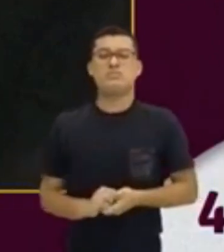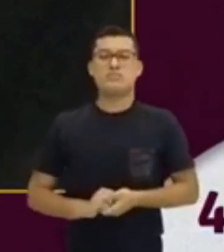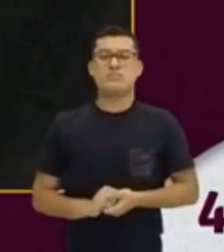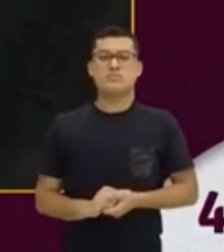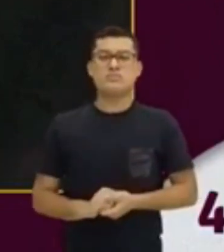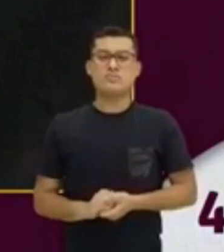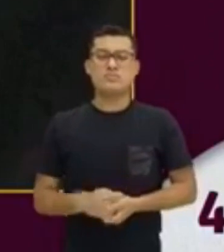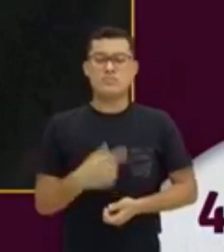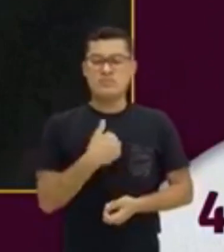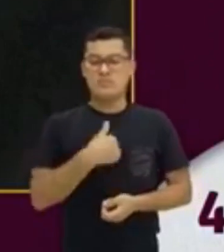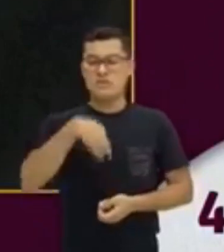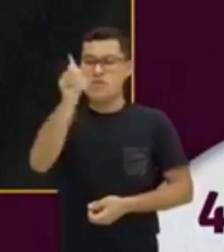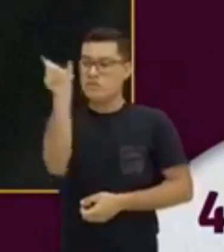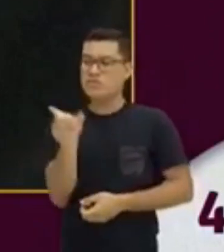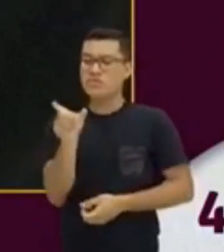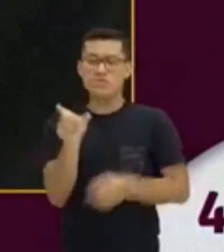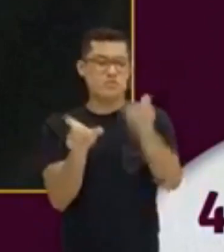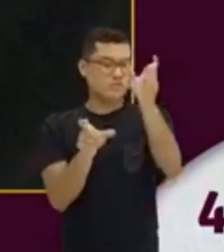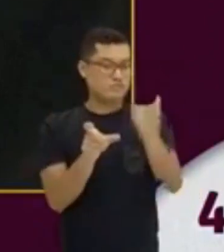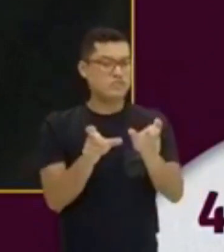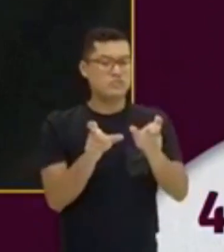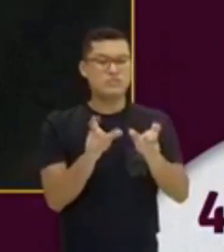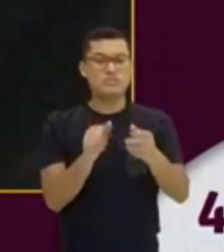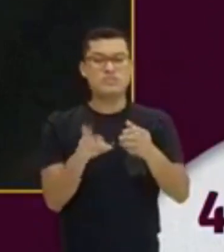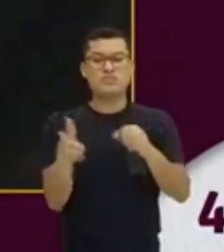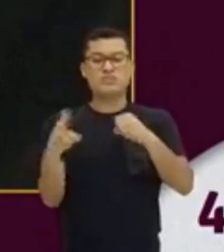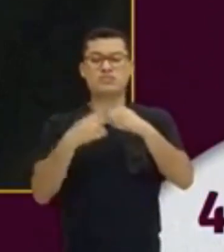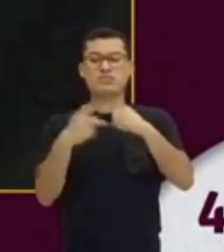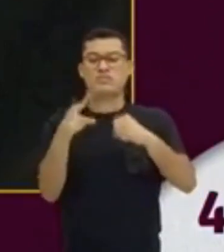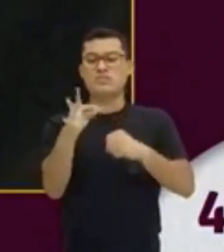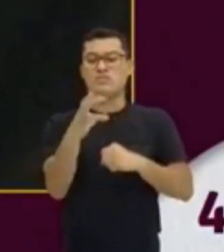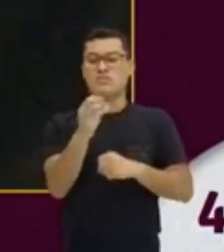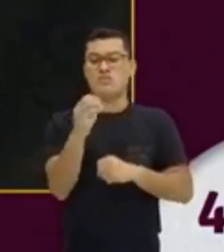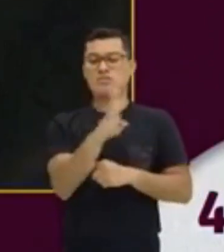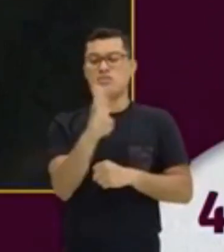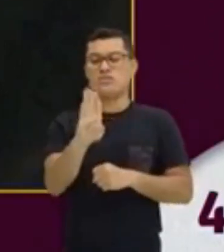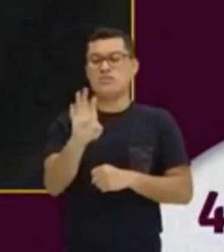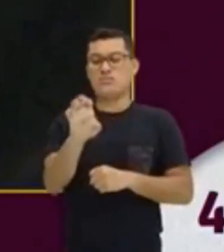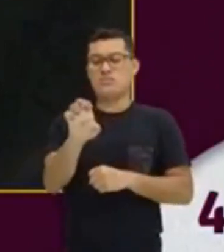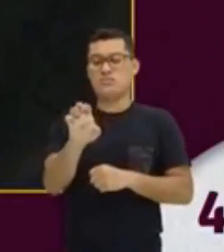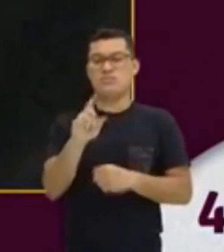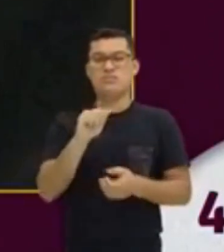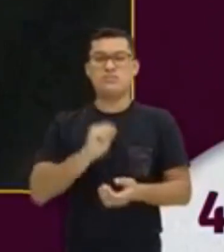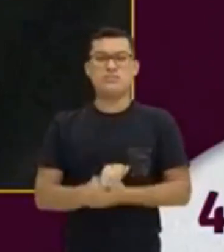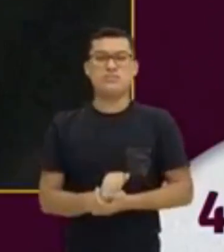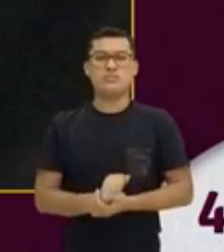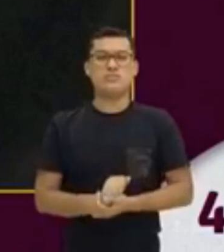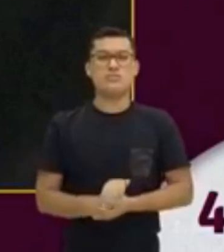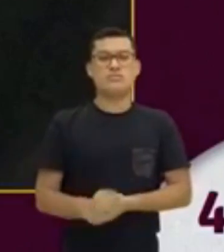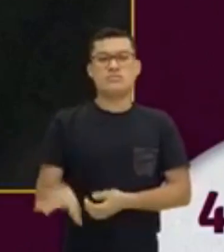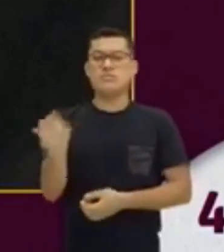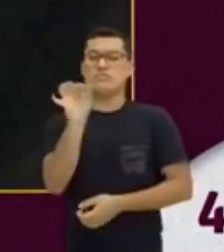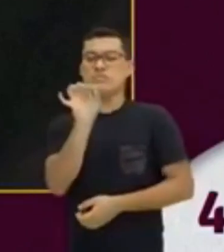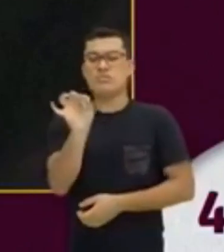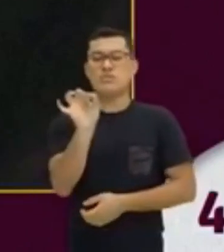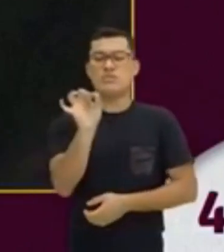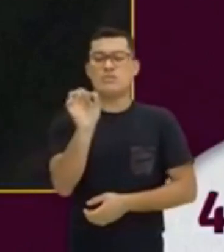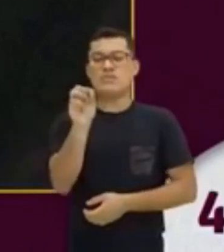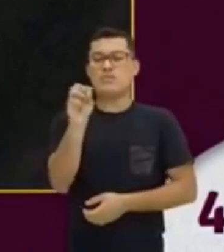eu sou? Então, aqui o verbo to be. Quem eu